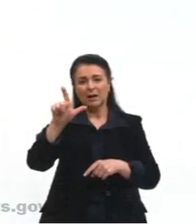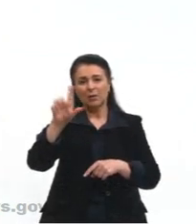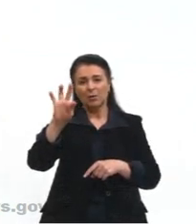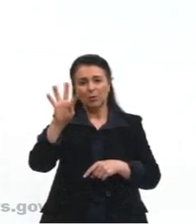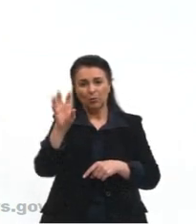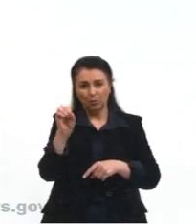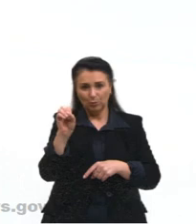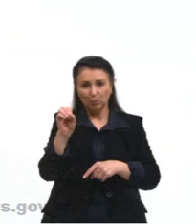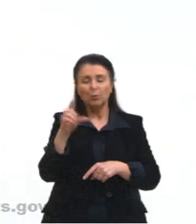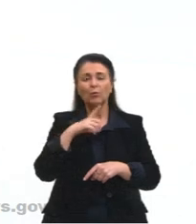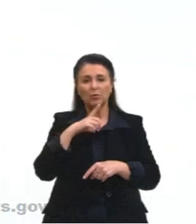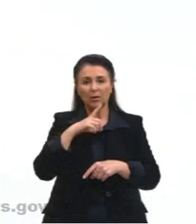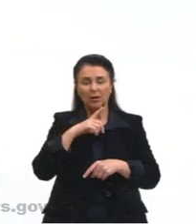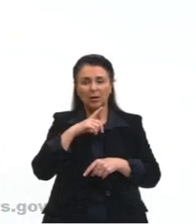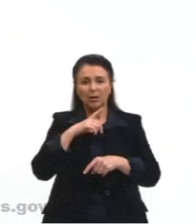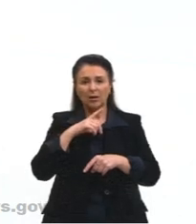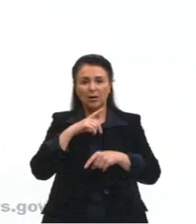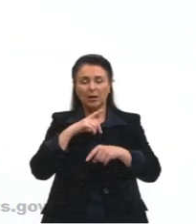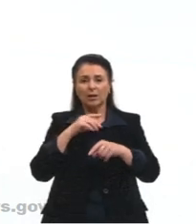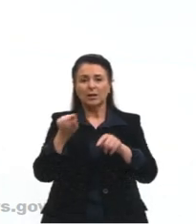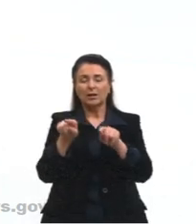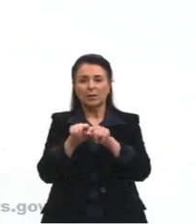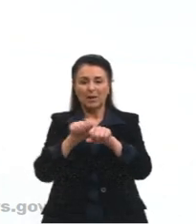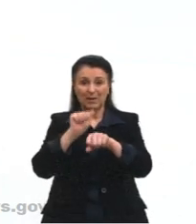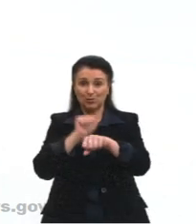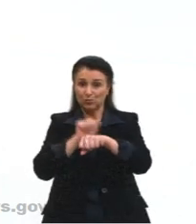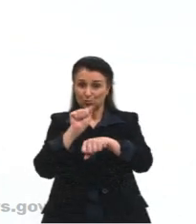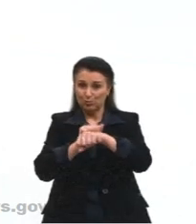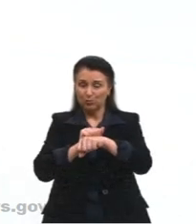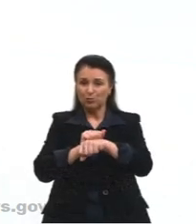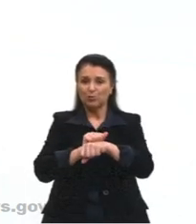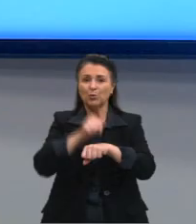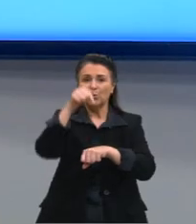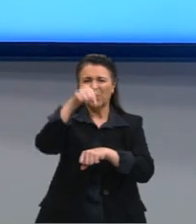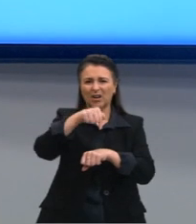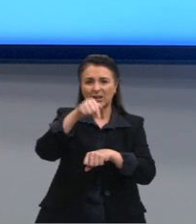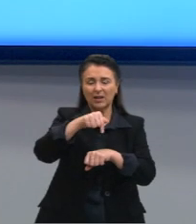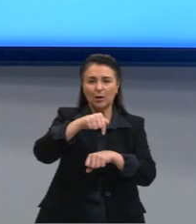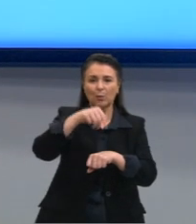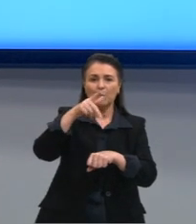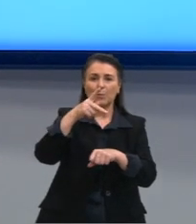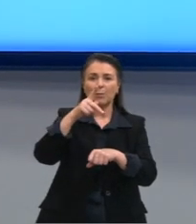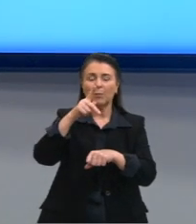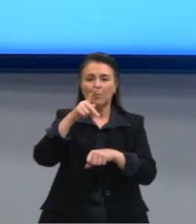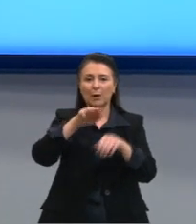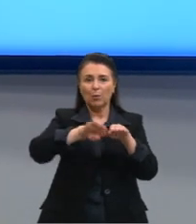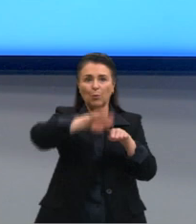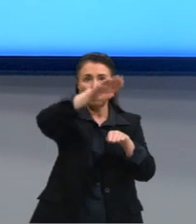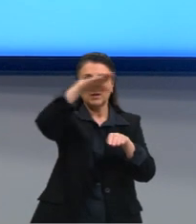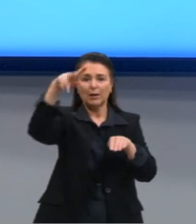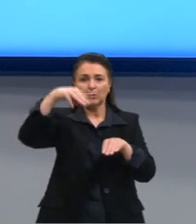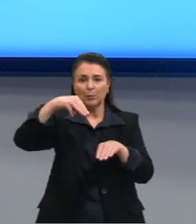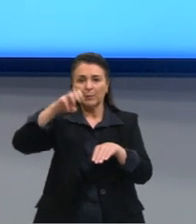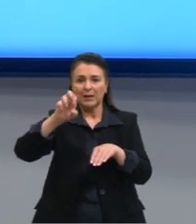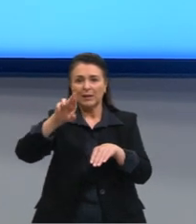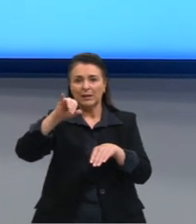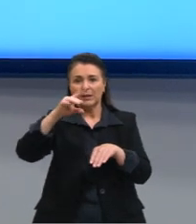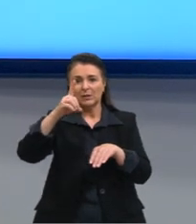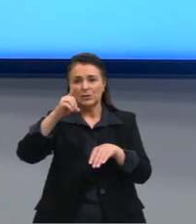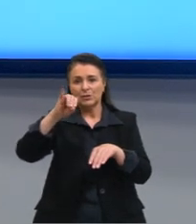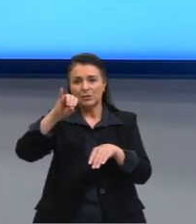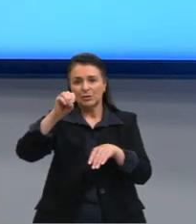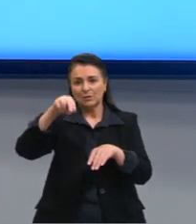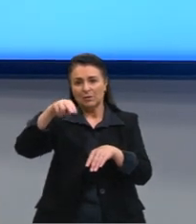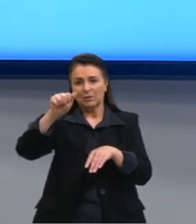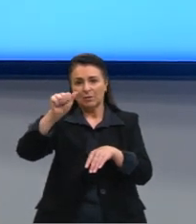alinhado, aquela coisa toda, que aqui no Brasil é o planalto meridional, certo? E os planaltos cristalinos, então, que são, por